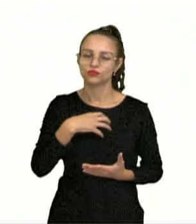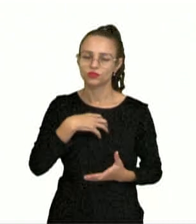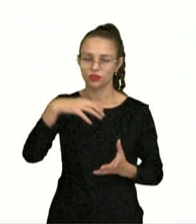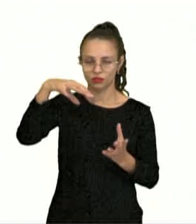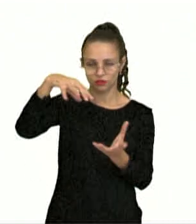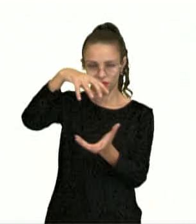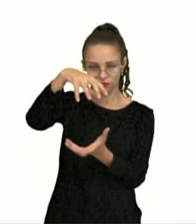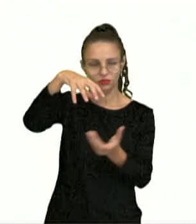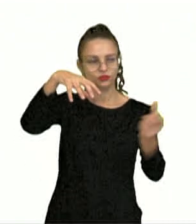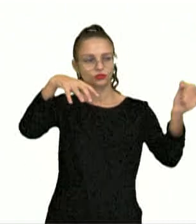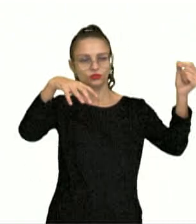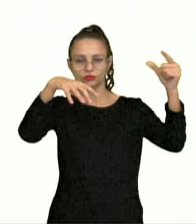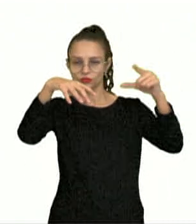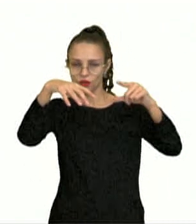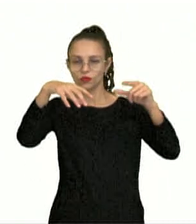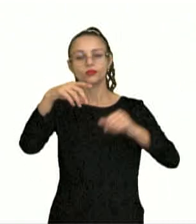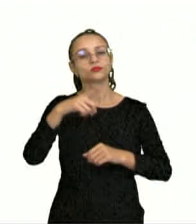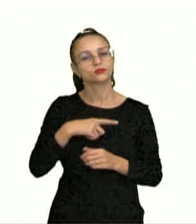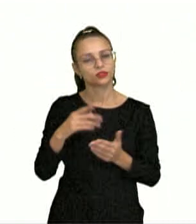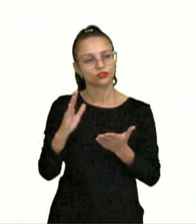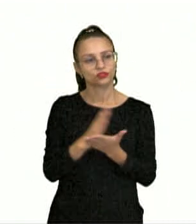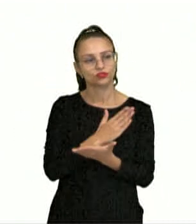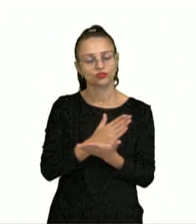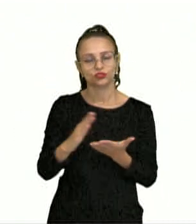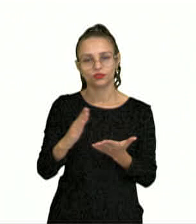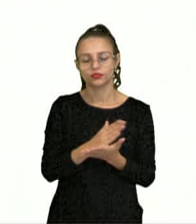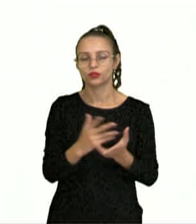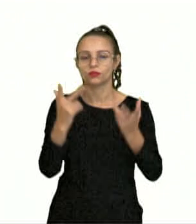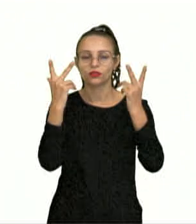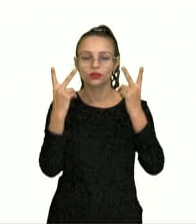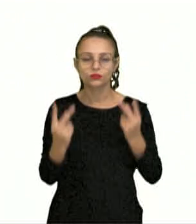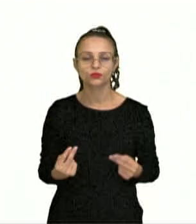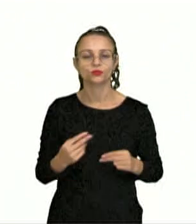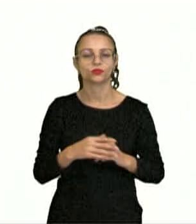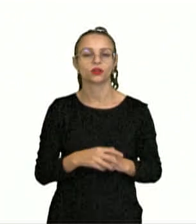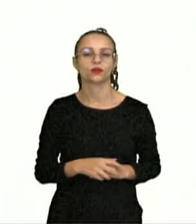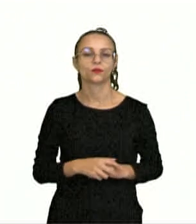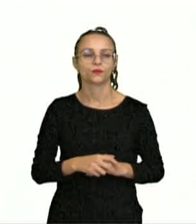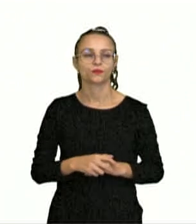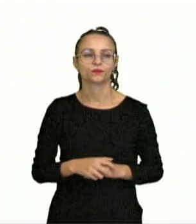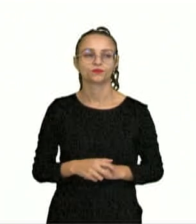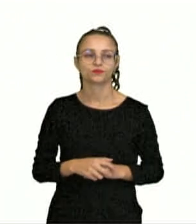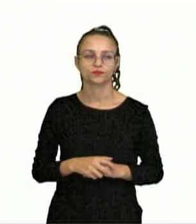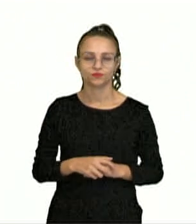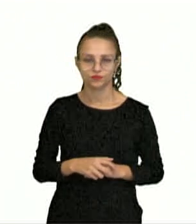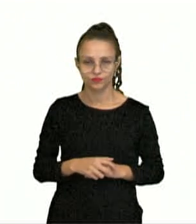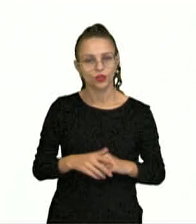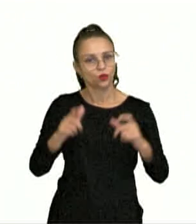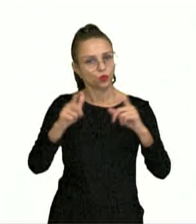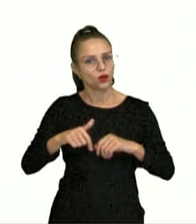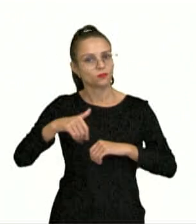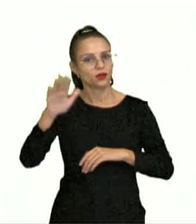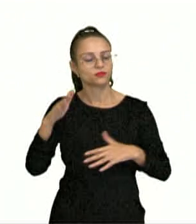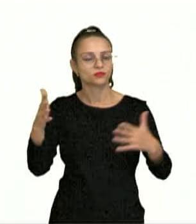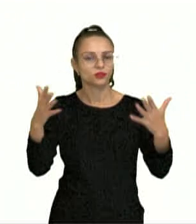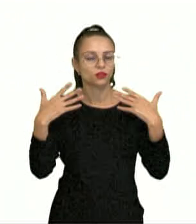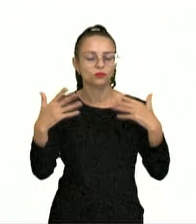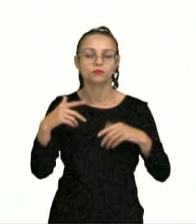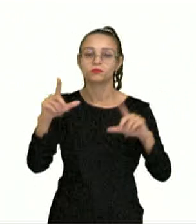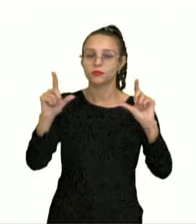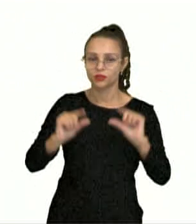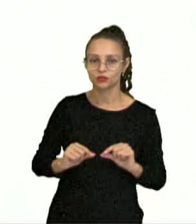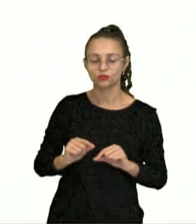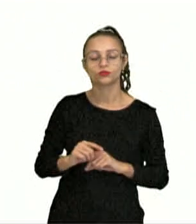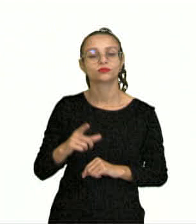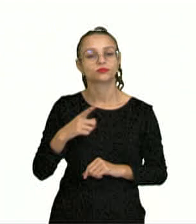a Terra, nós estabelecemos uma divisão natural ali, áreas mais aquecidas e áreas menos aquecidas. Aí a gente